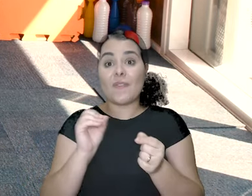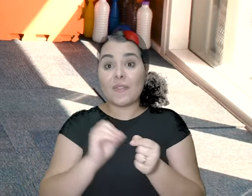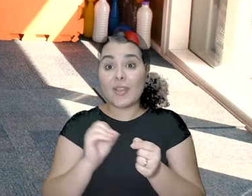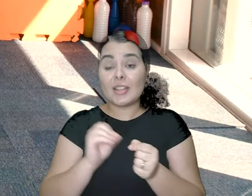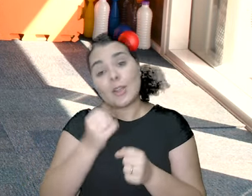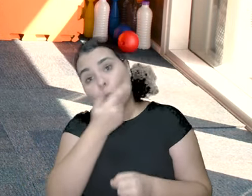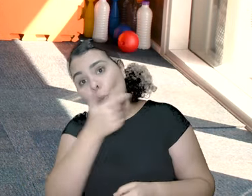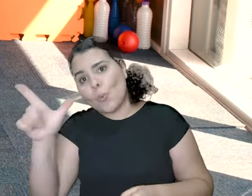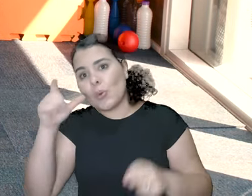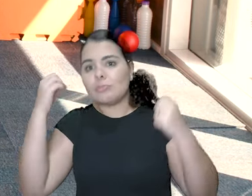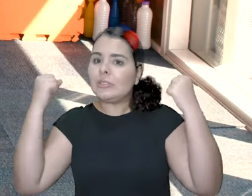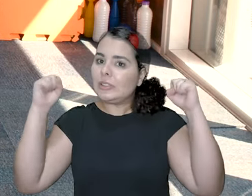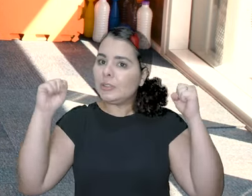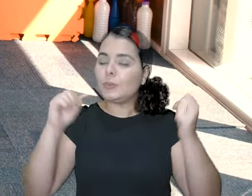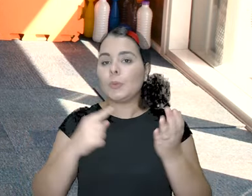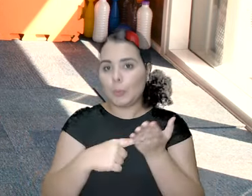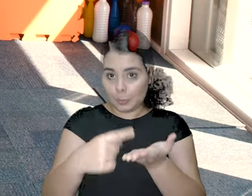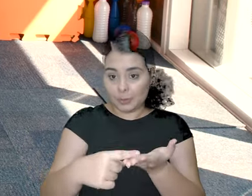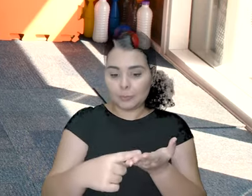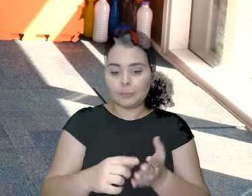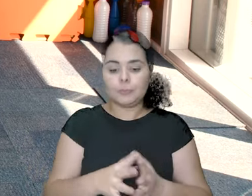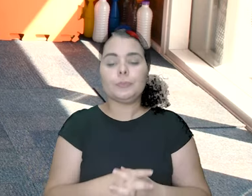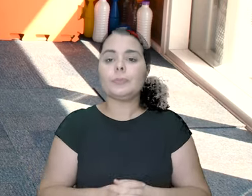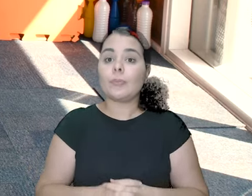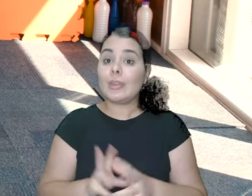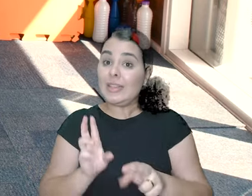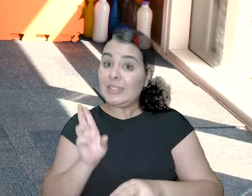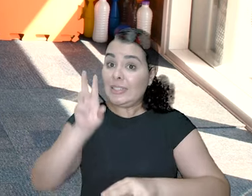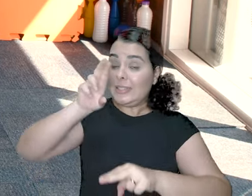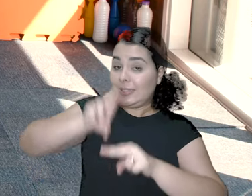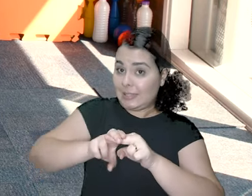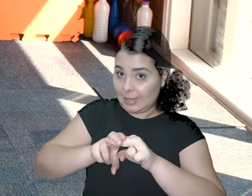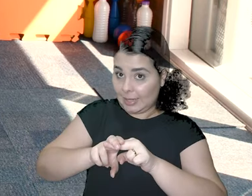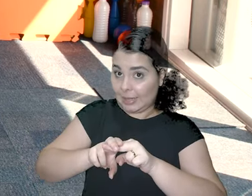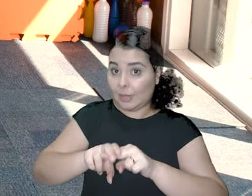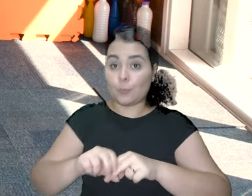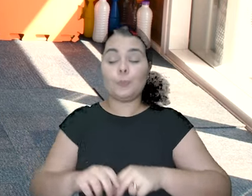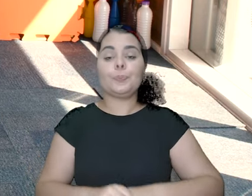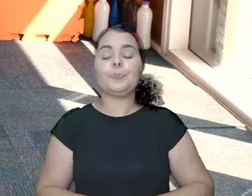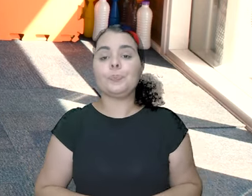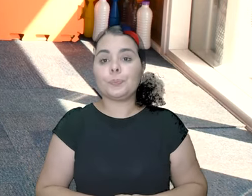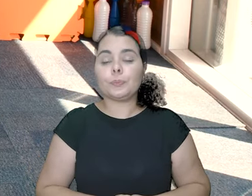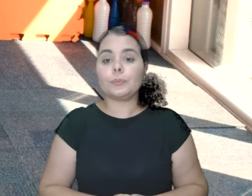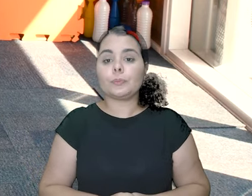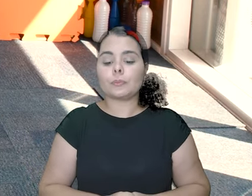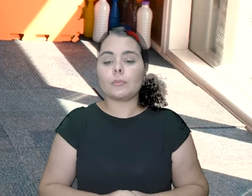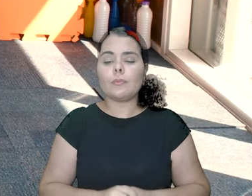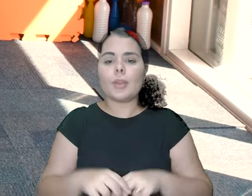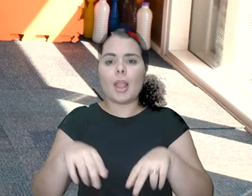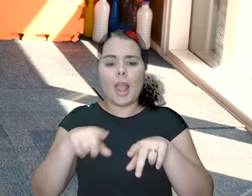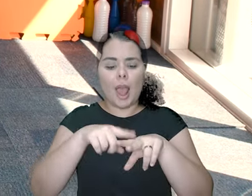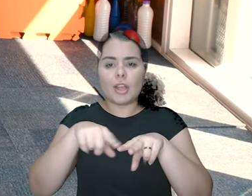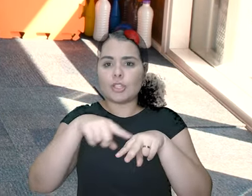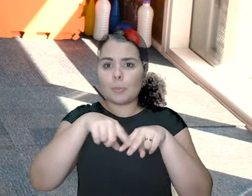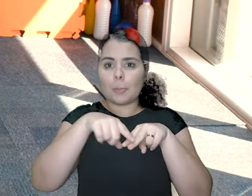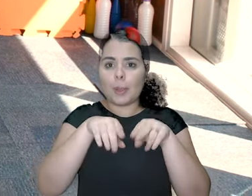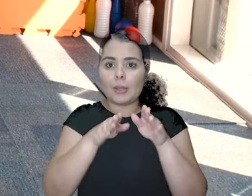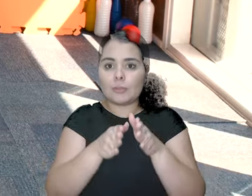para a gente fazer de frente. Combinado? Sentou. Na pontinha da cadeira.